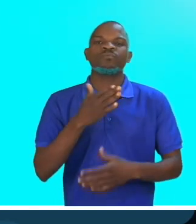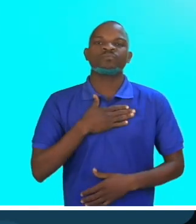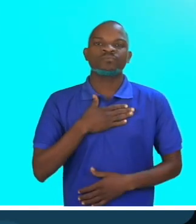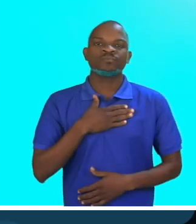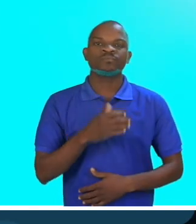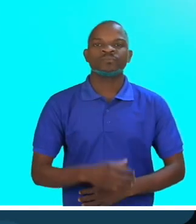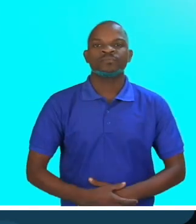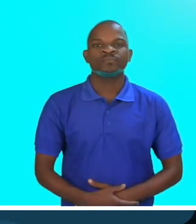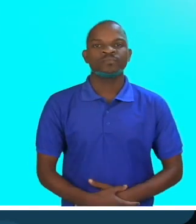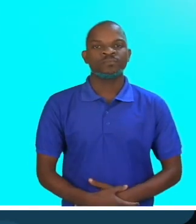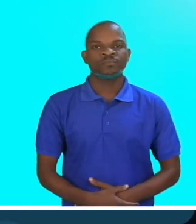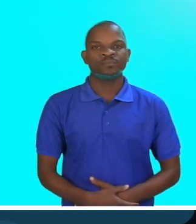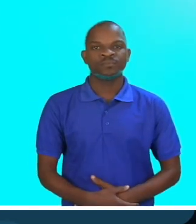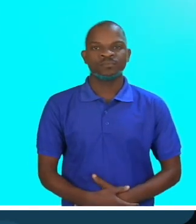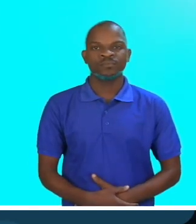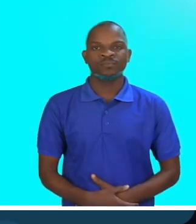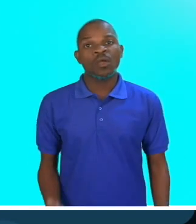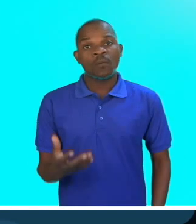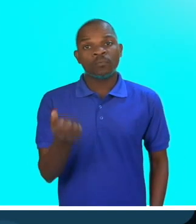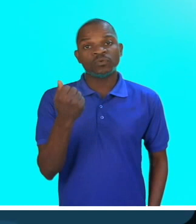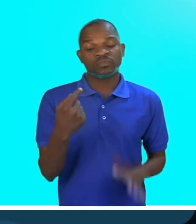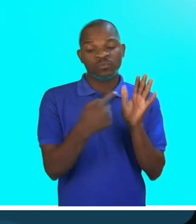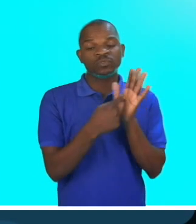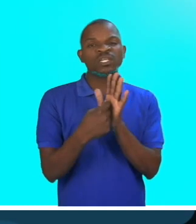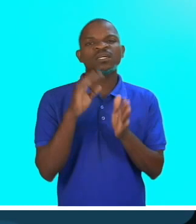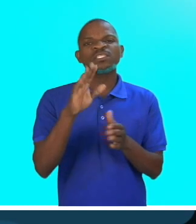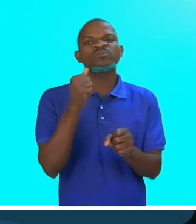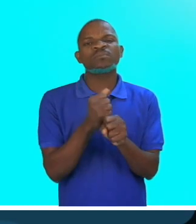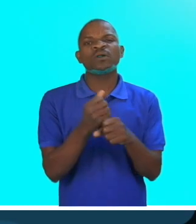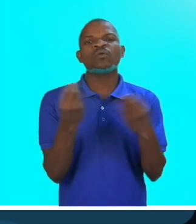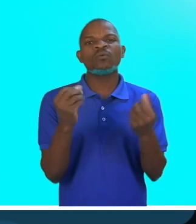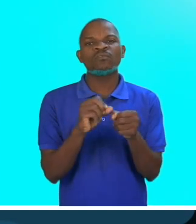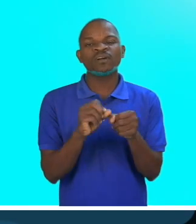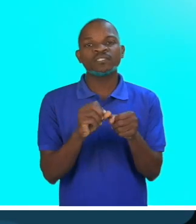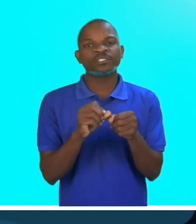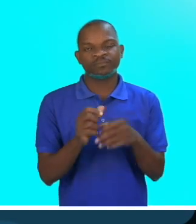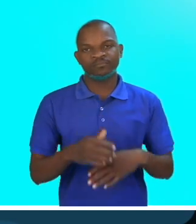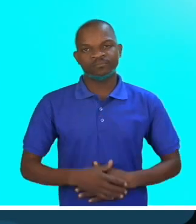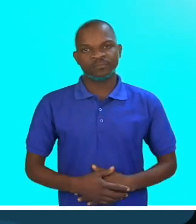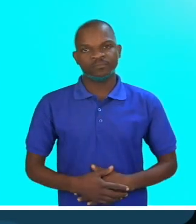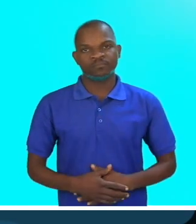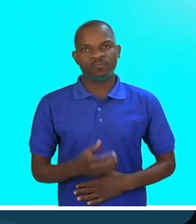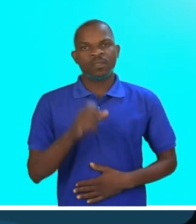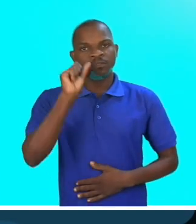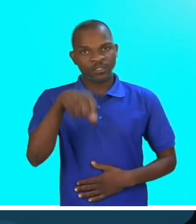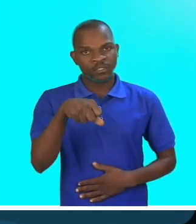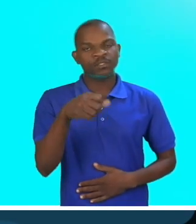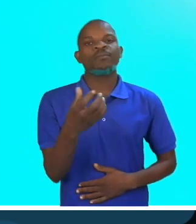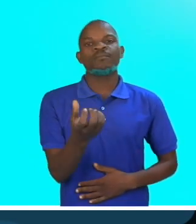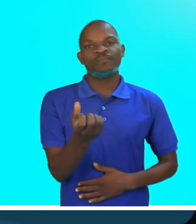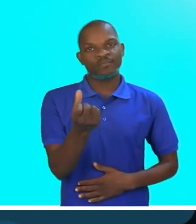eu tenho irmãos que são meus amigos. Podemos, pode me mostrar o seu trabalho? Sim, pode, pode. Eu posso, posso, posso,